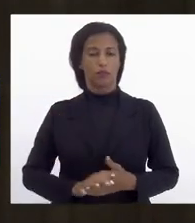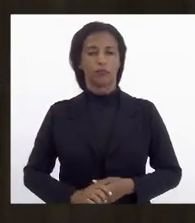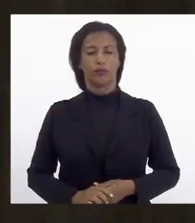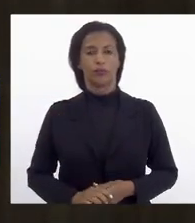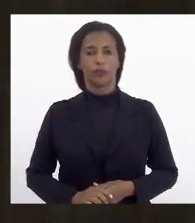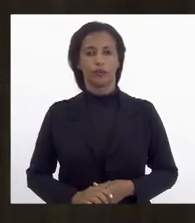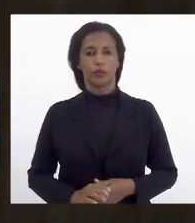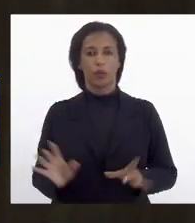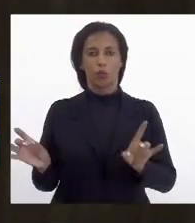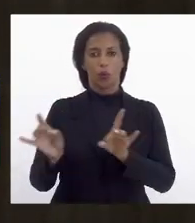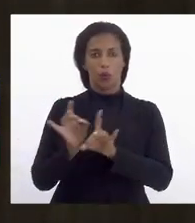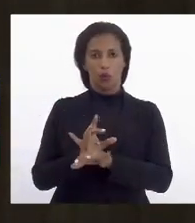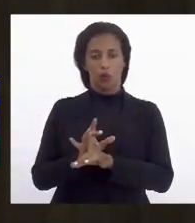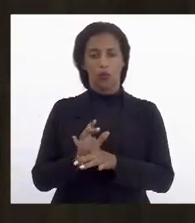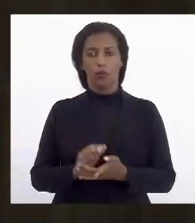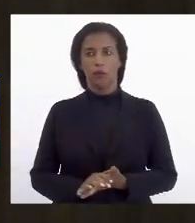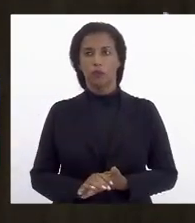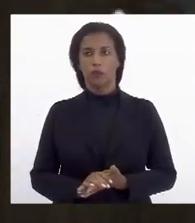concluindo